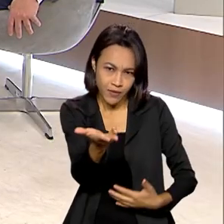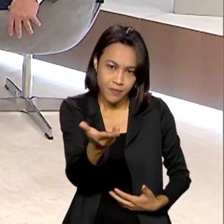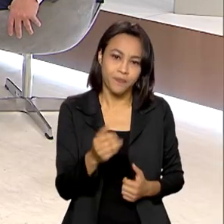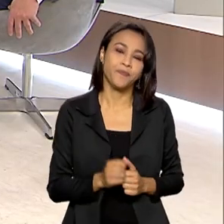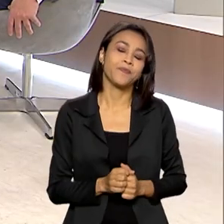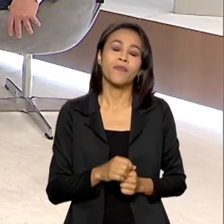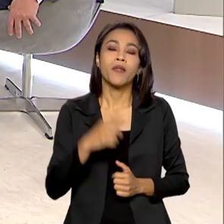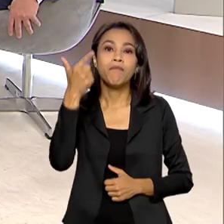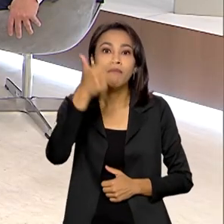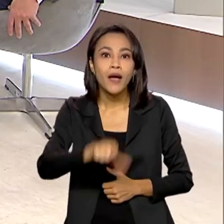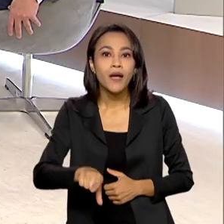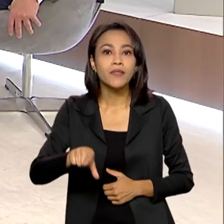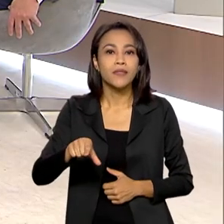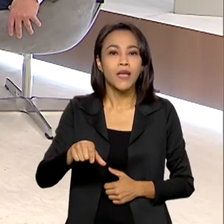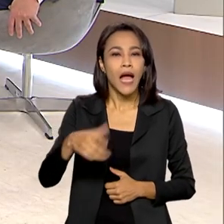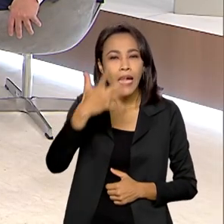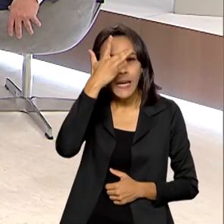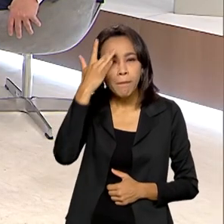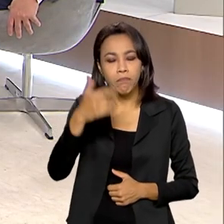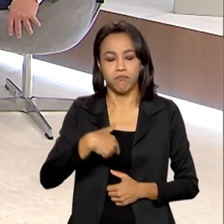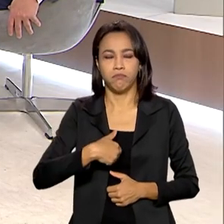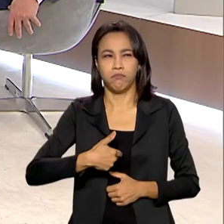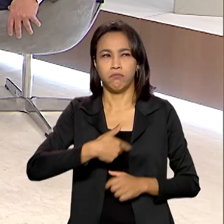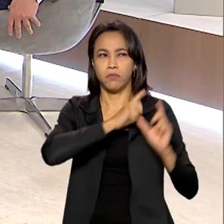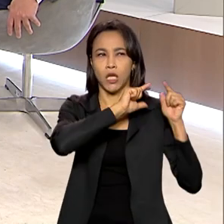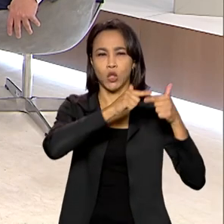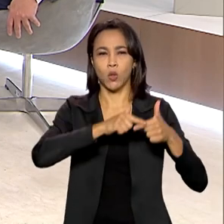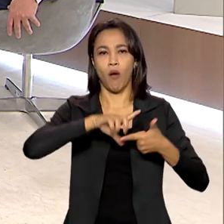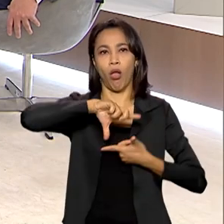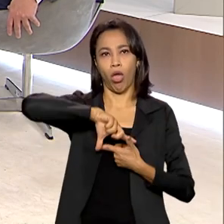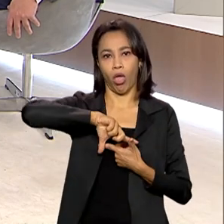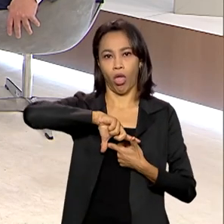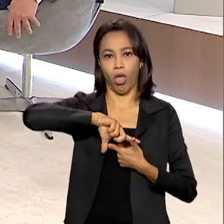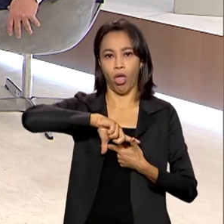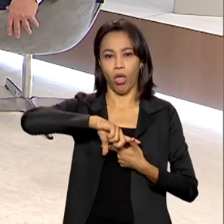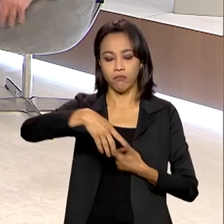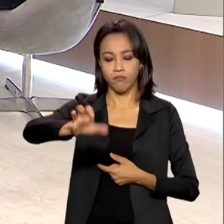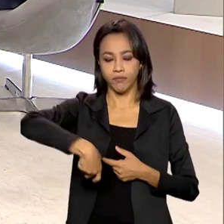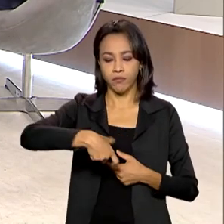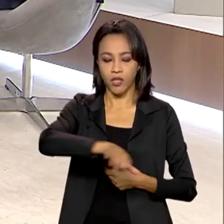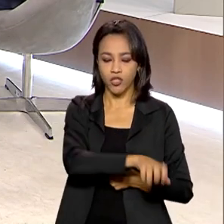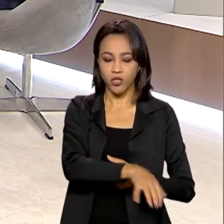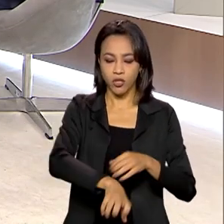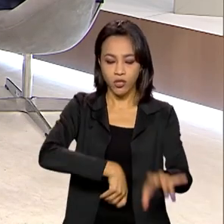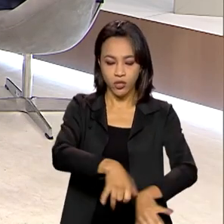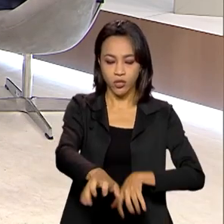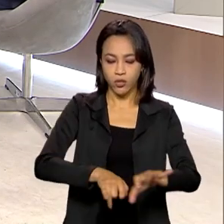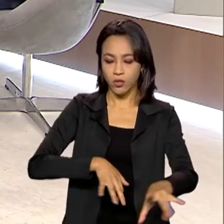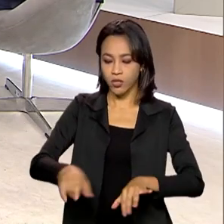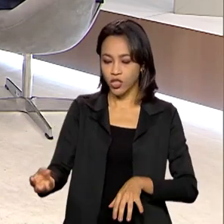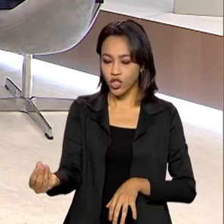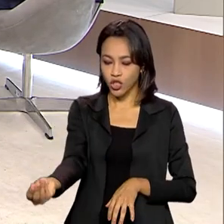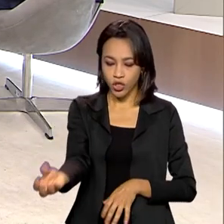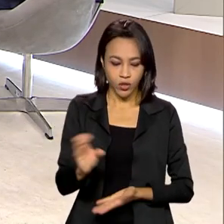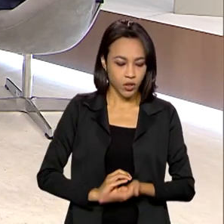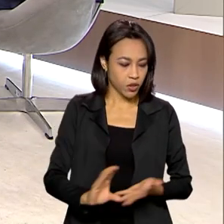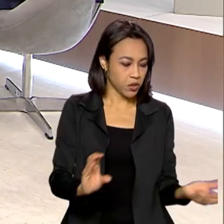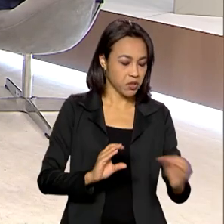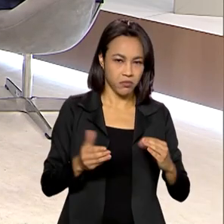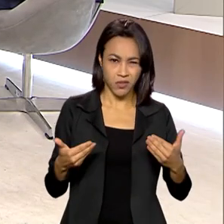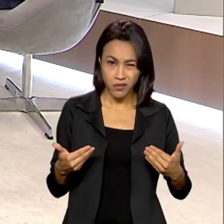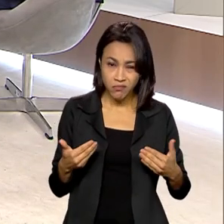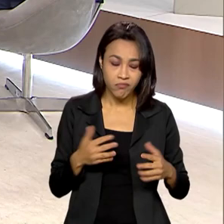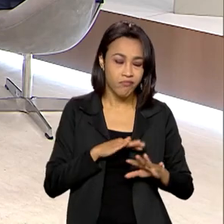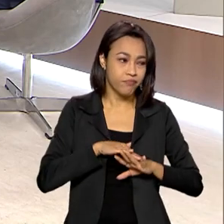Cada vez mais, aquele bancário tradicional está desaparecendo, aquele que mexe com caixa, com dinheiro. E cada vez mais nós